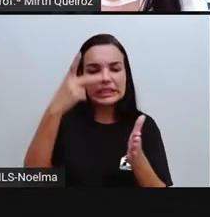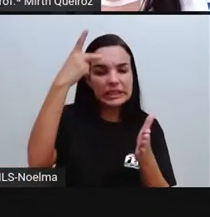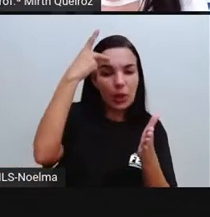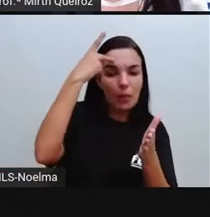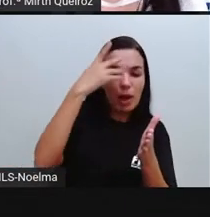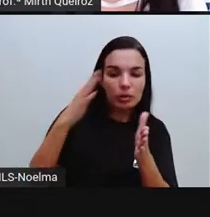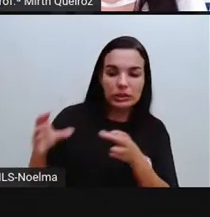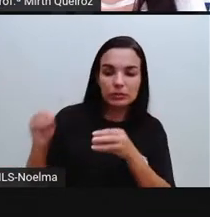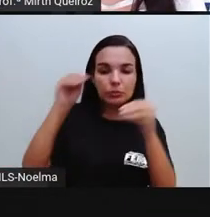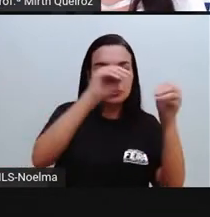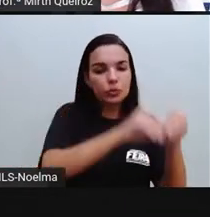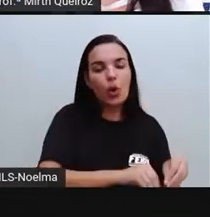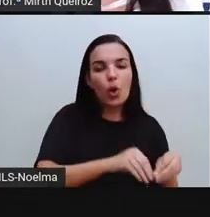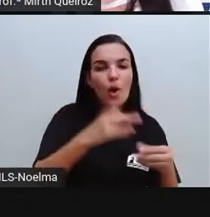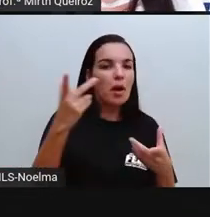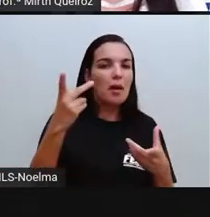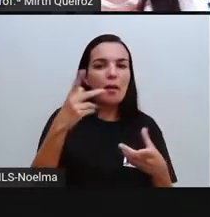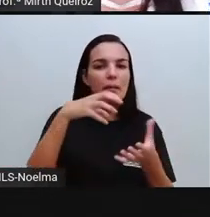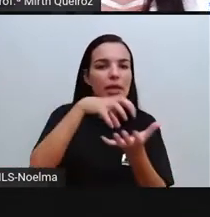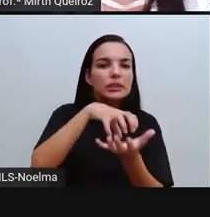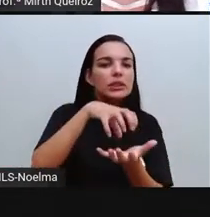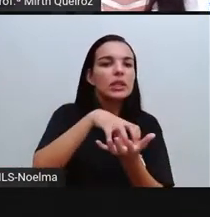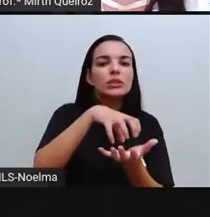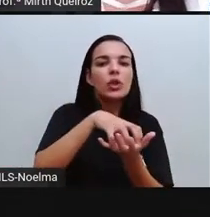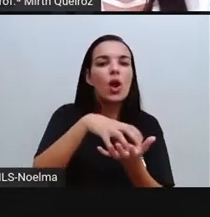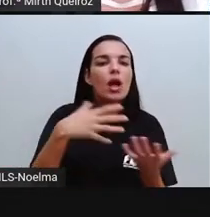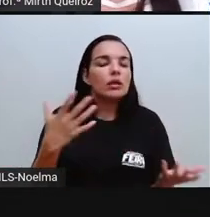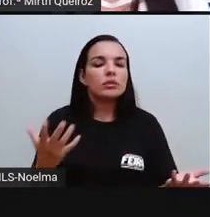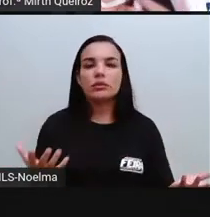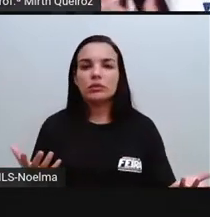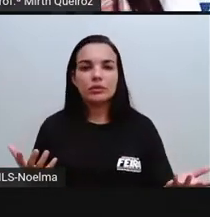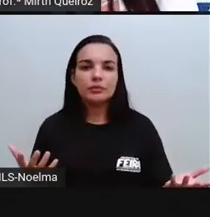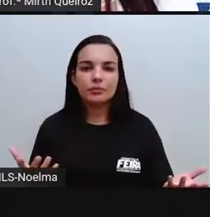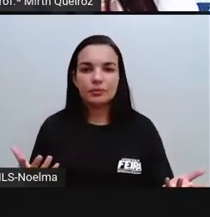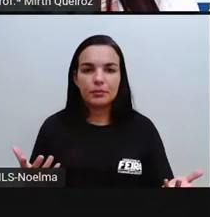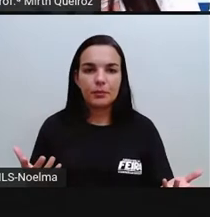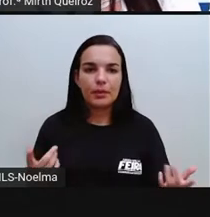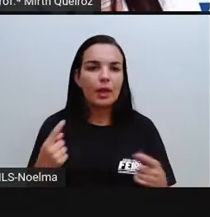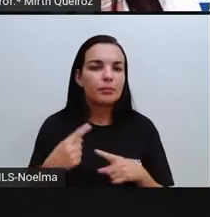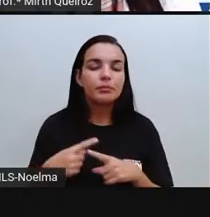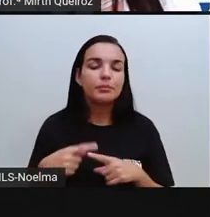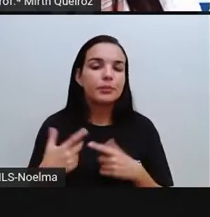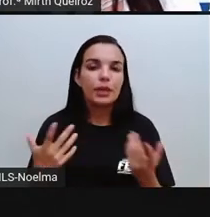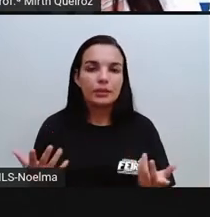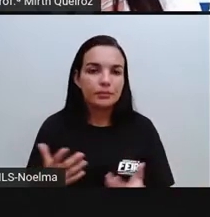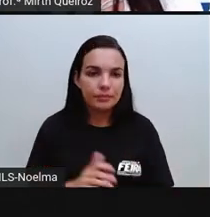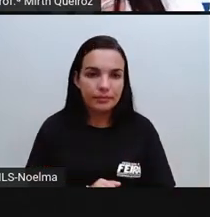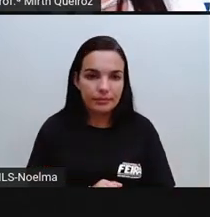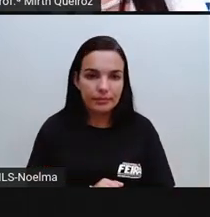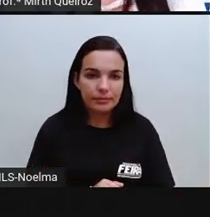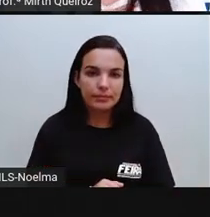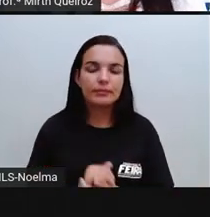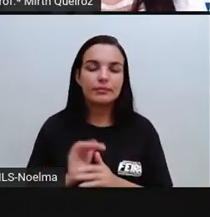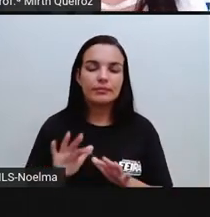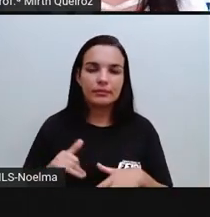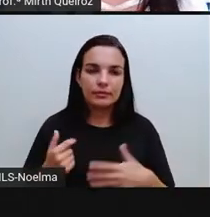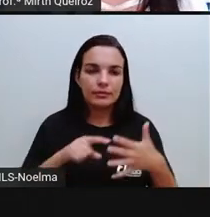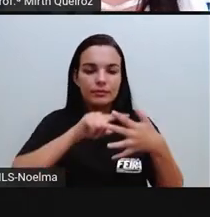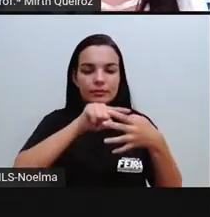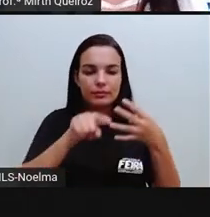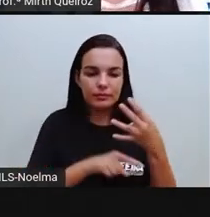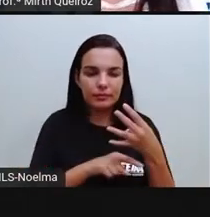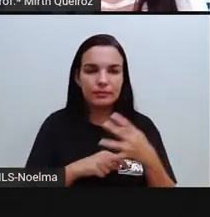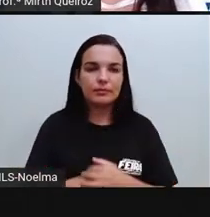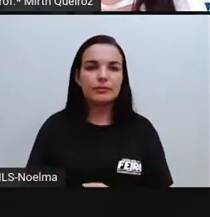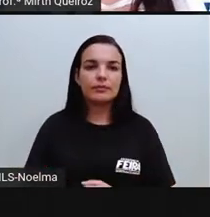fluxos migratórios diminuíram para a região sudeste e eles se destinaram agora para a região centro